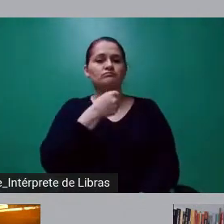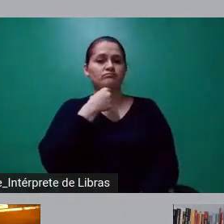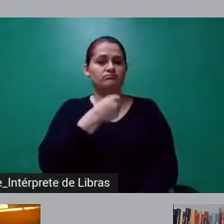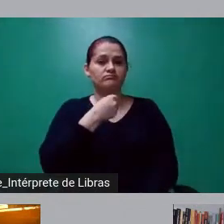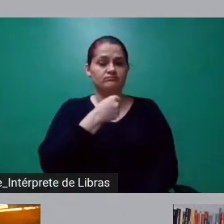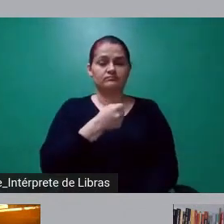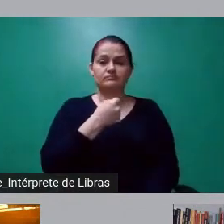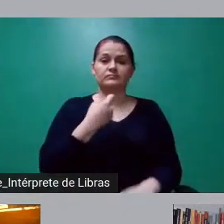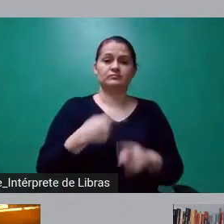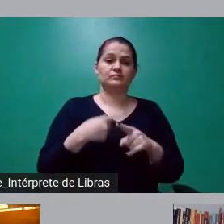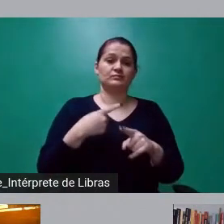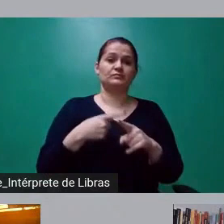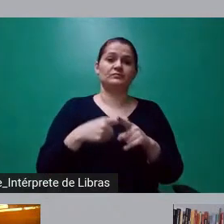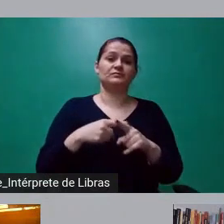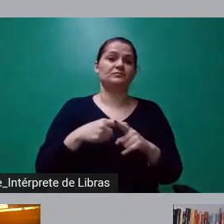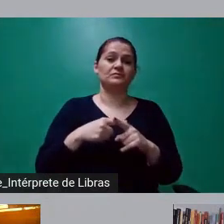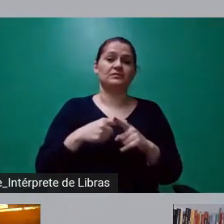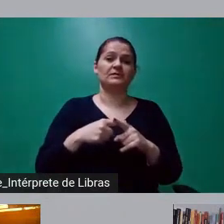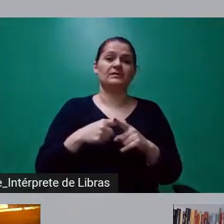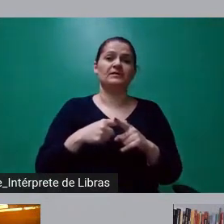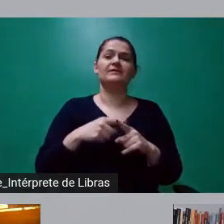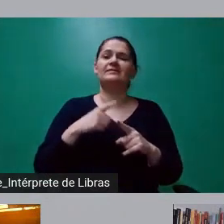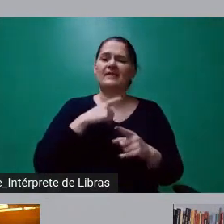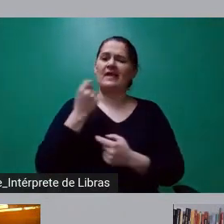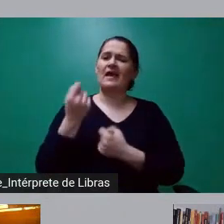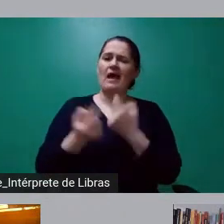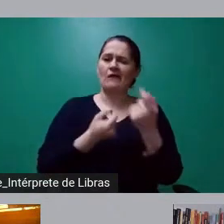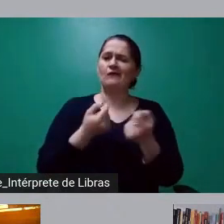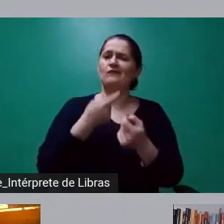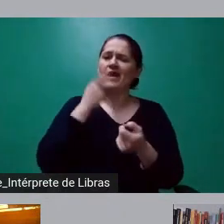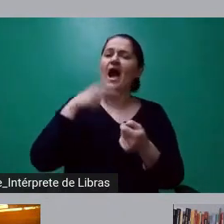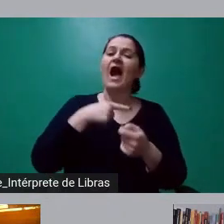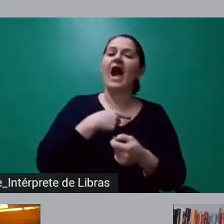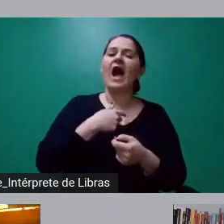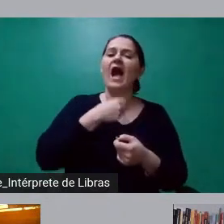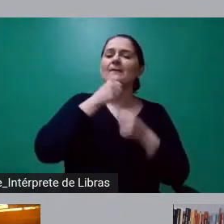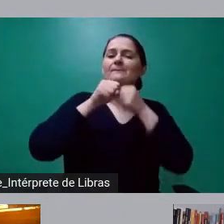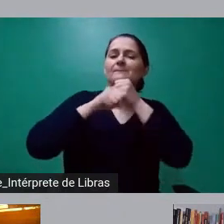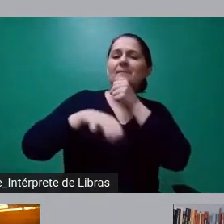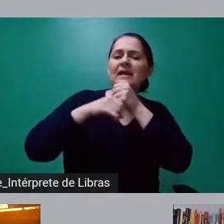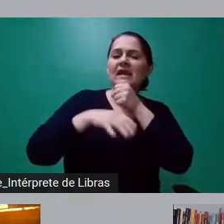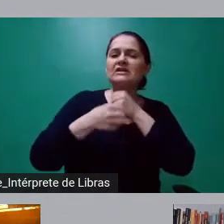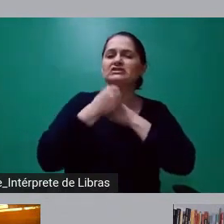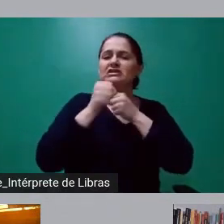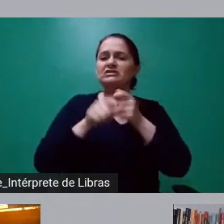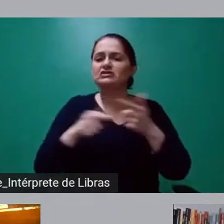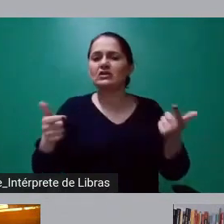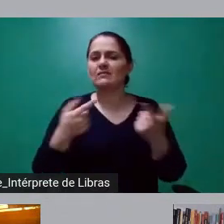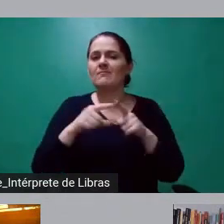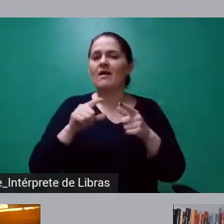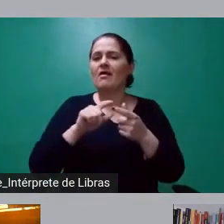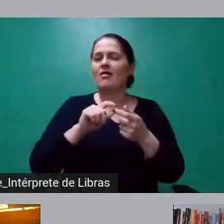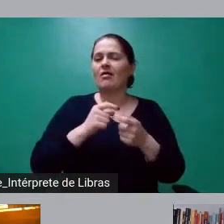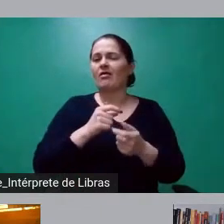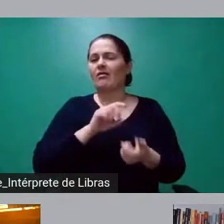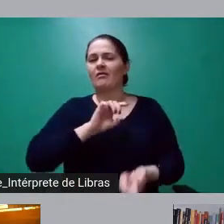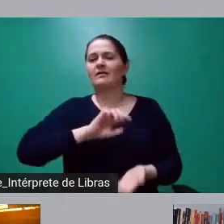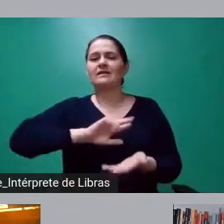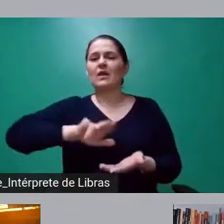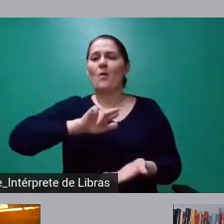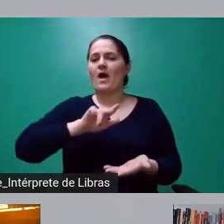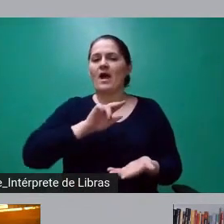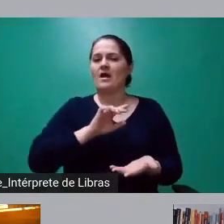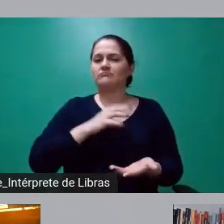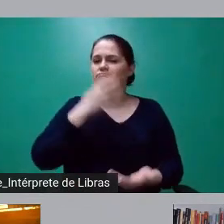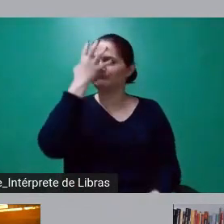de fenômenos de linguagem, mas efetivamente não é jornalismo, e o jornalismo ou atuação legítima da imprensa, que é uma atuação